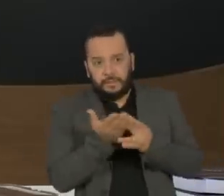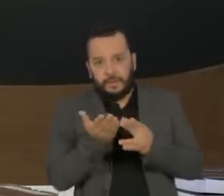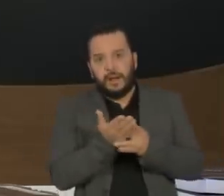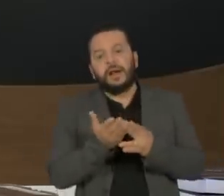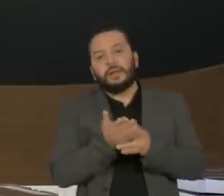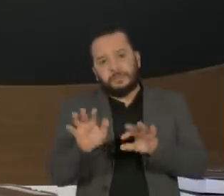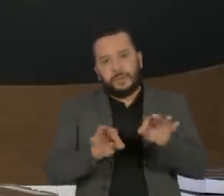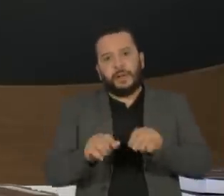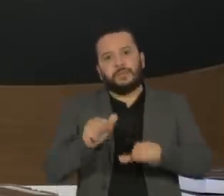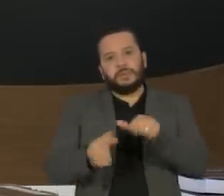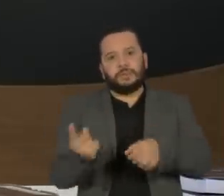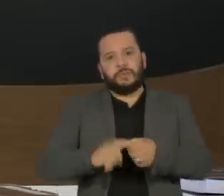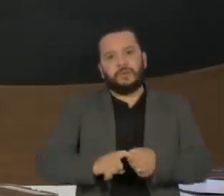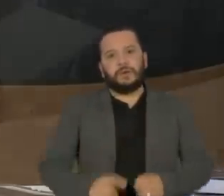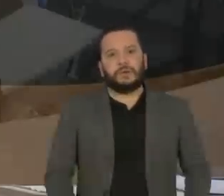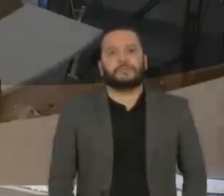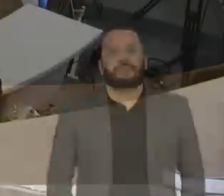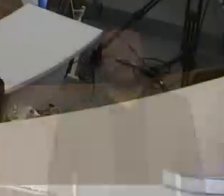mudança e volta já já.